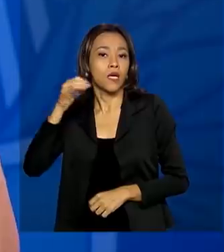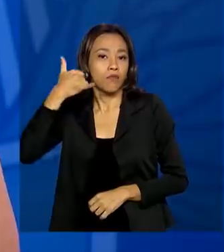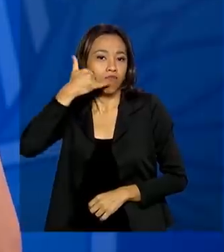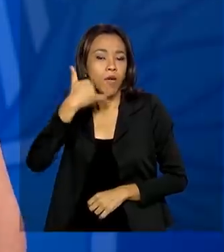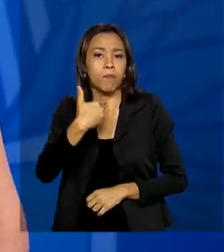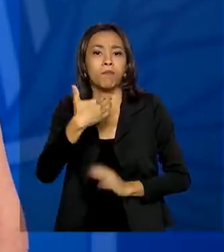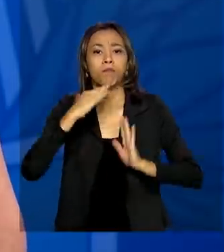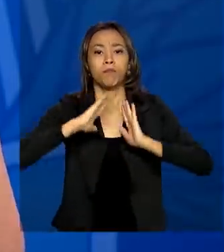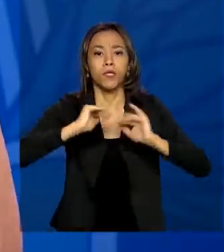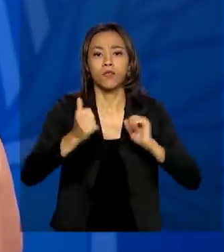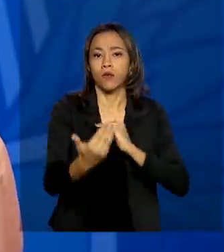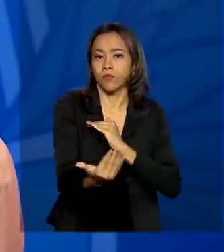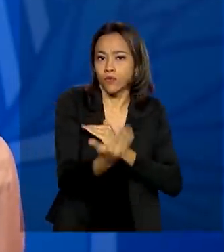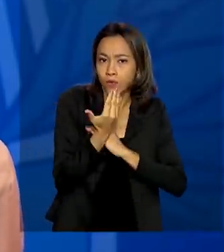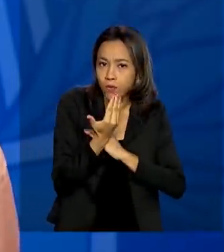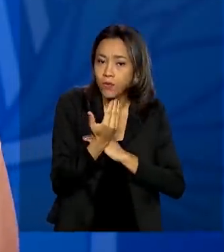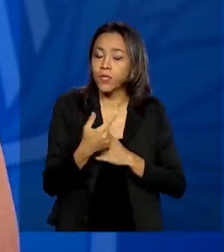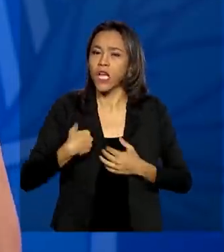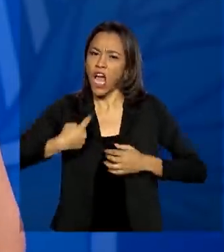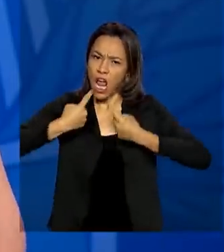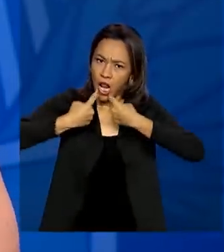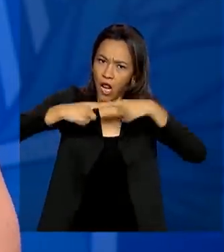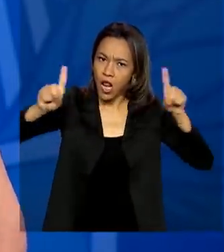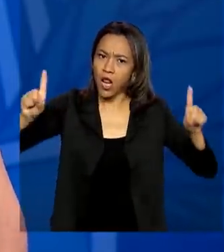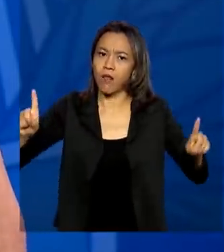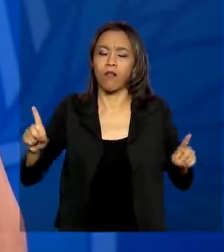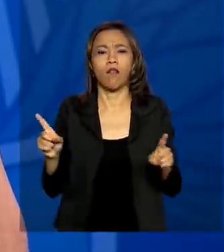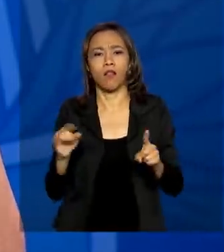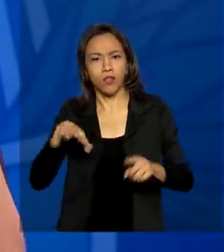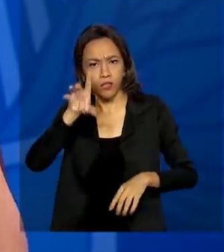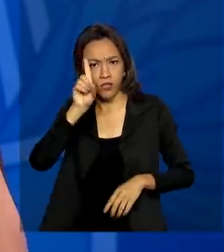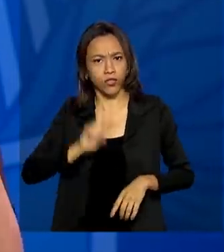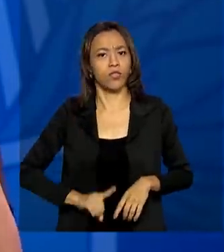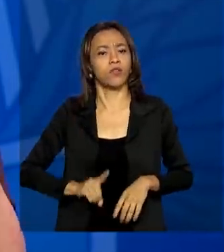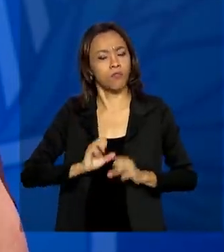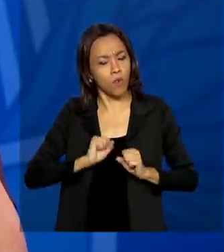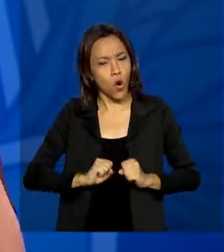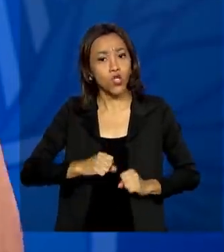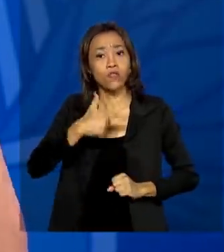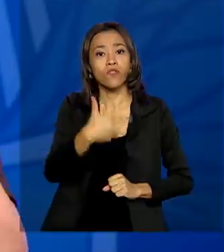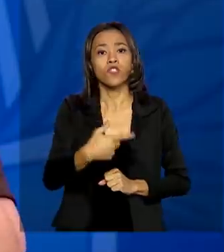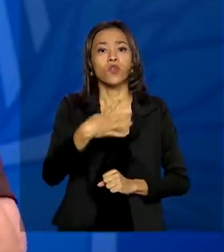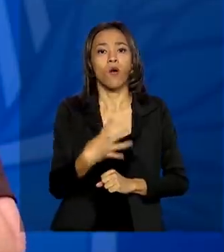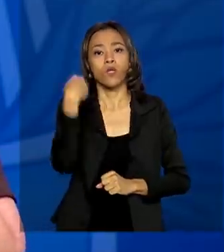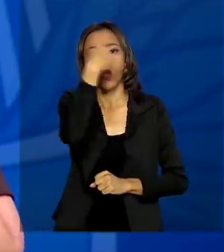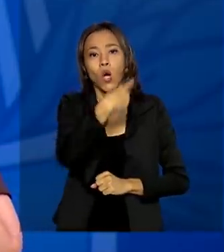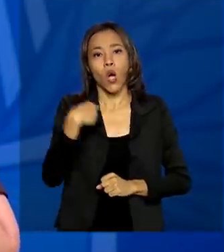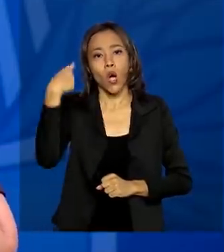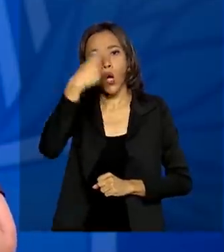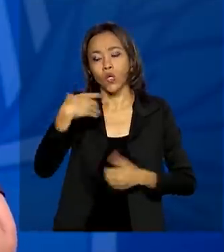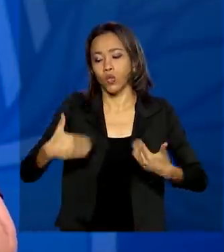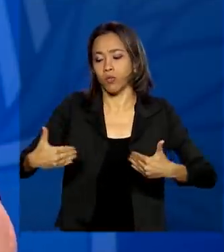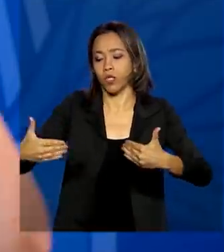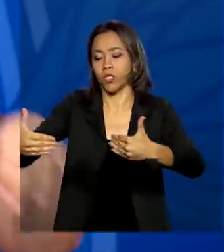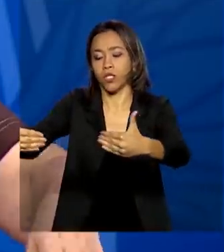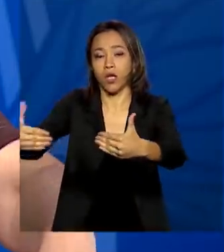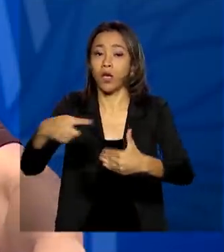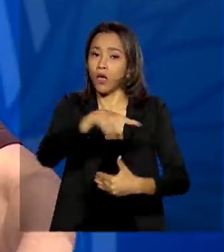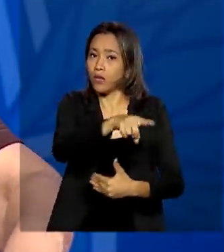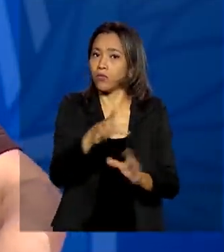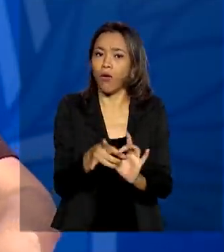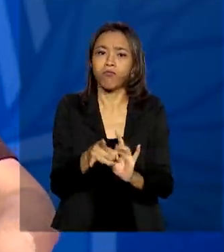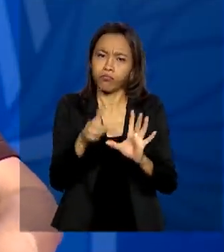de ajuda, denunciando violação de direitos. 24 horas, ministérios à disposição dos povos